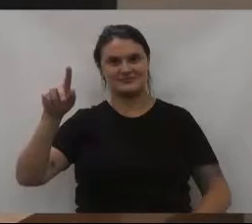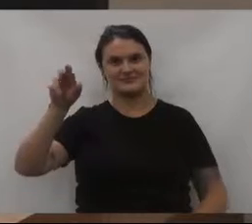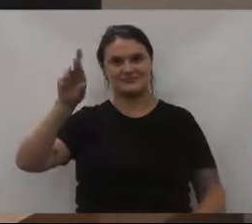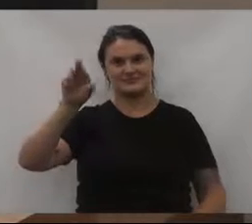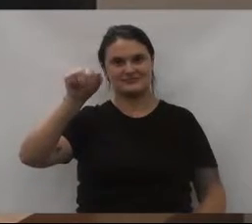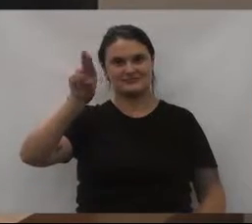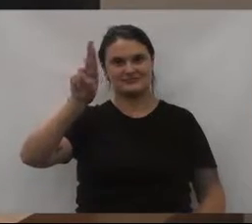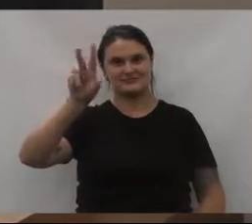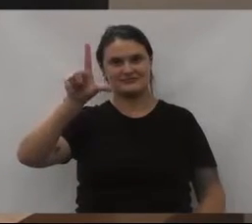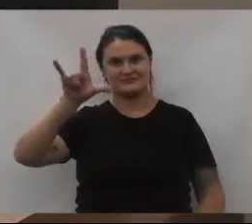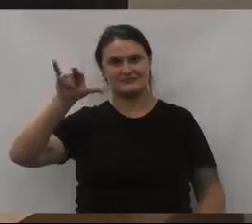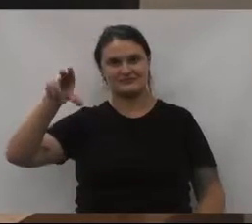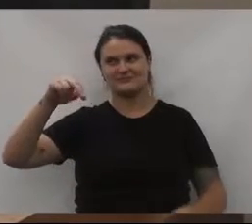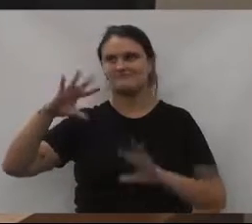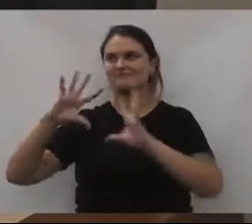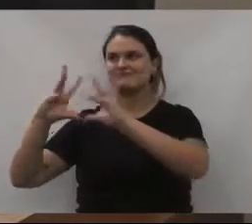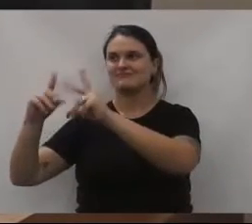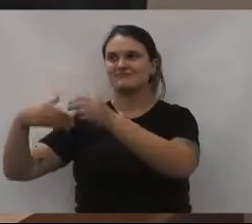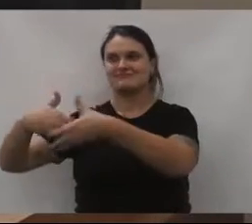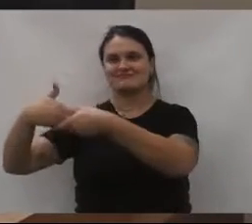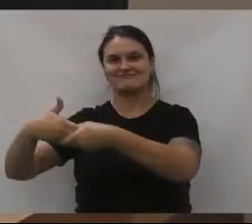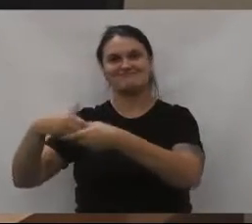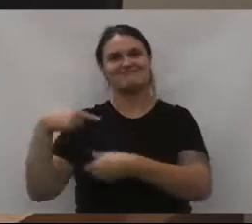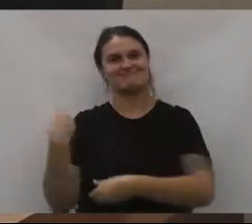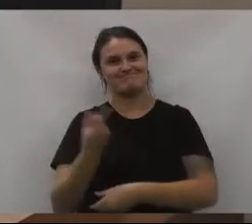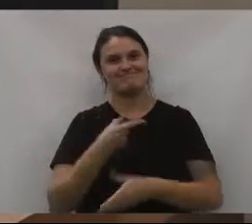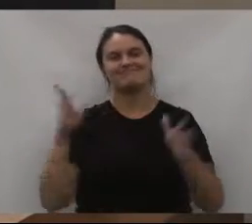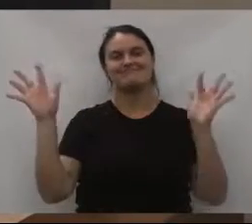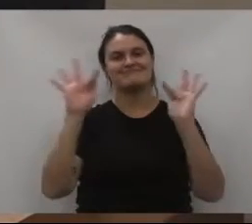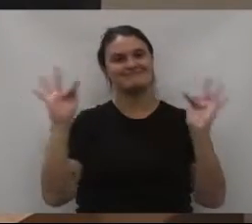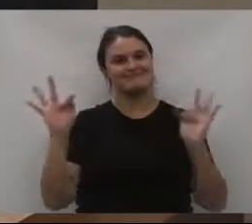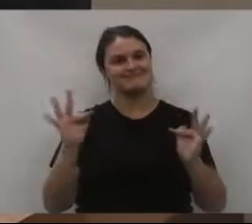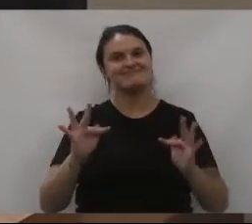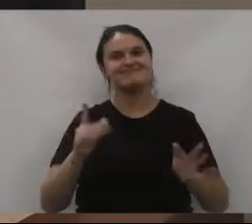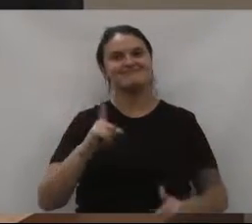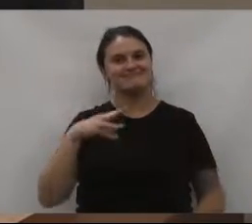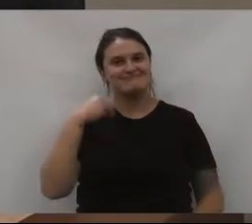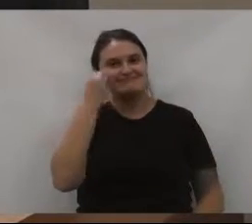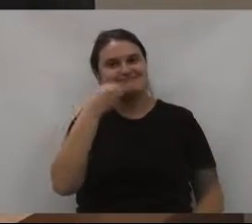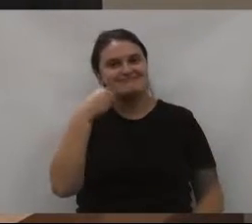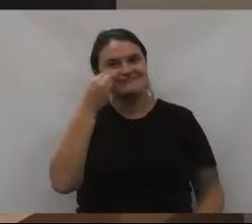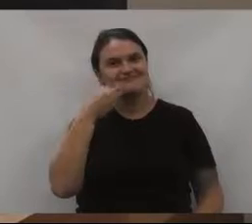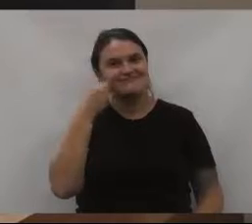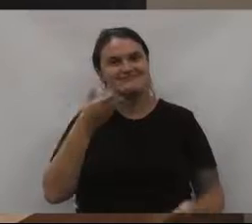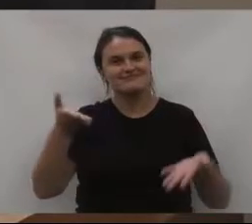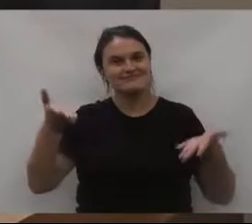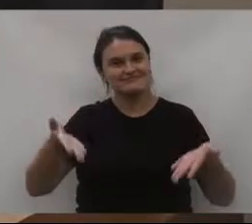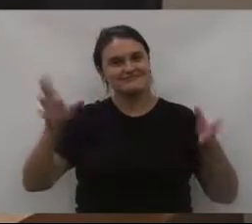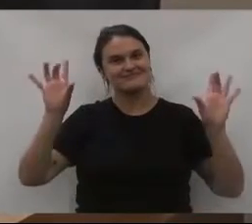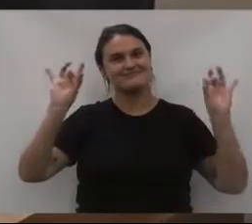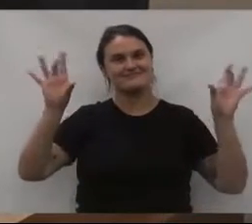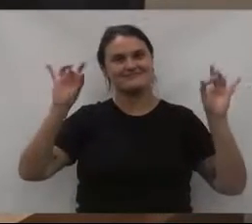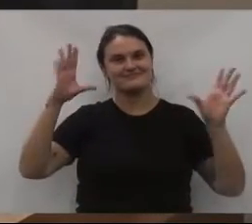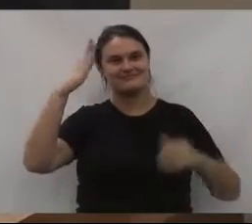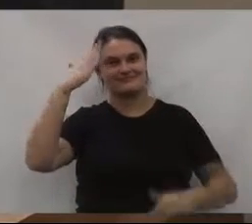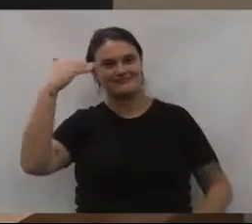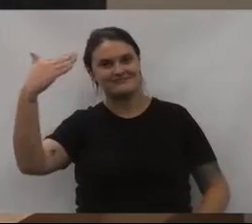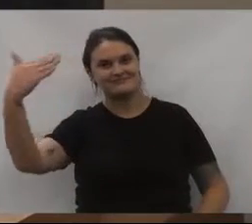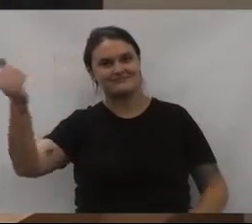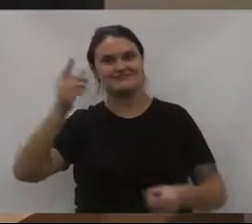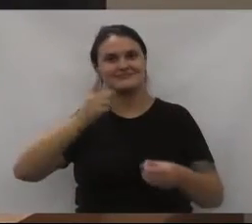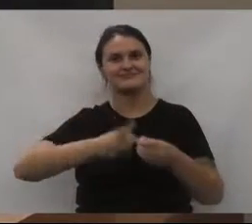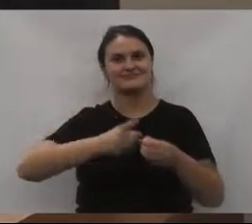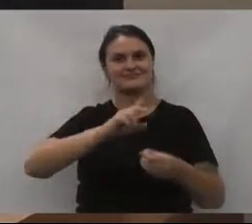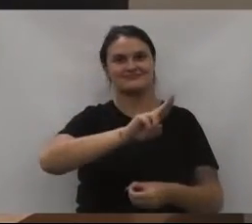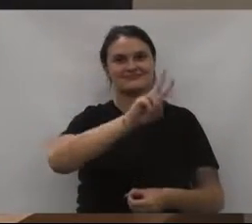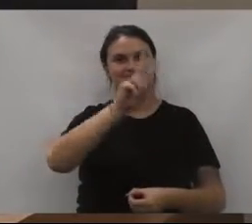ele, cumprimentar os demais, dizer que ficamos muito felizes por ter essa oportunidade de termos aqui uma homenagem à União